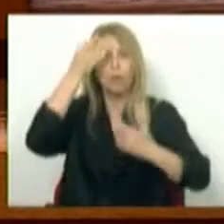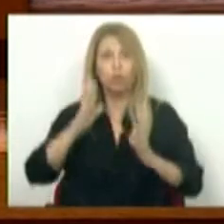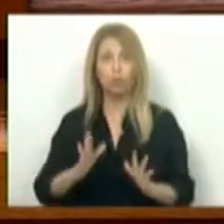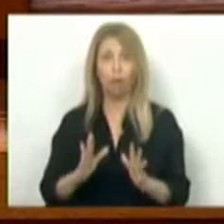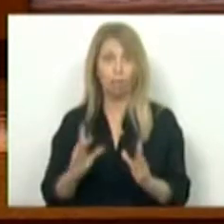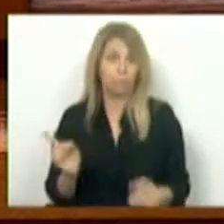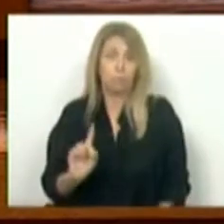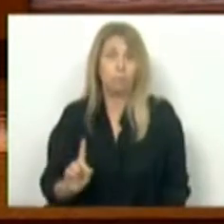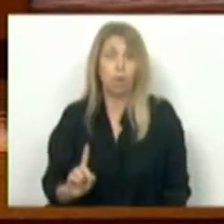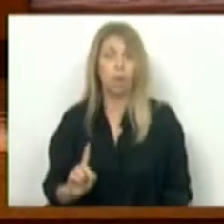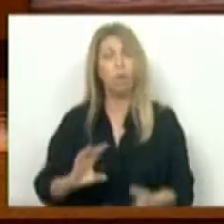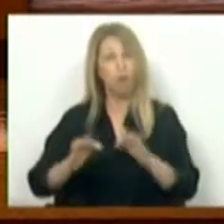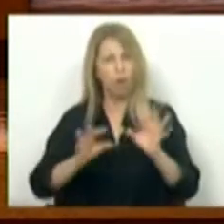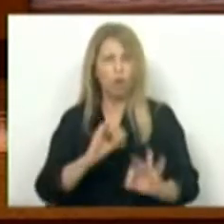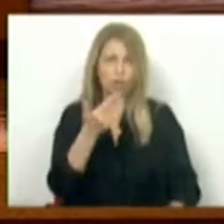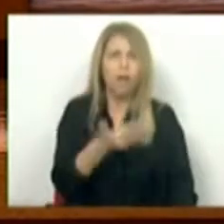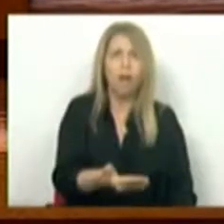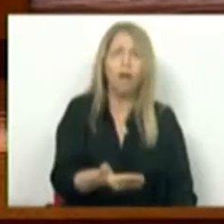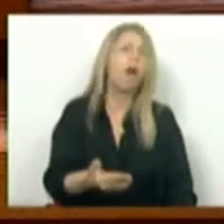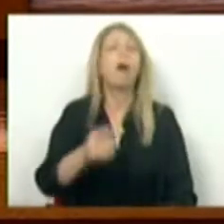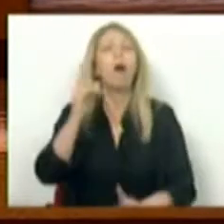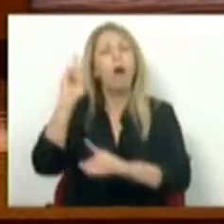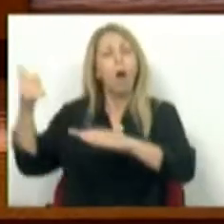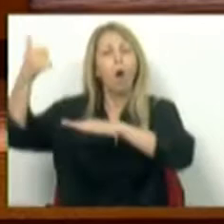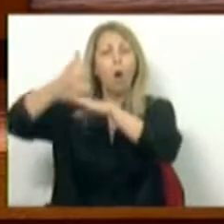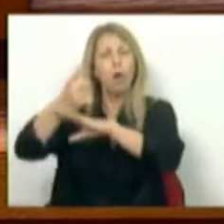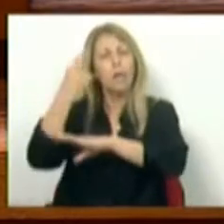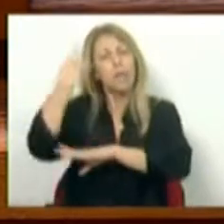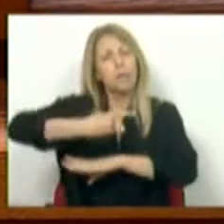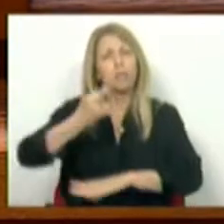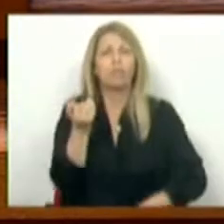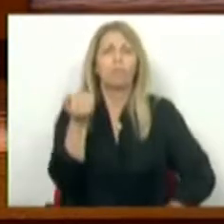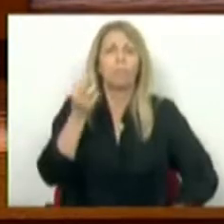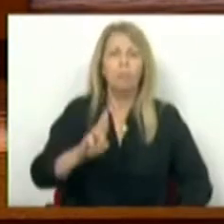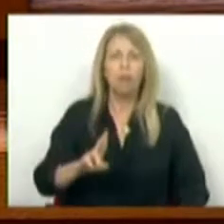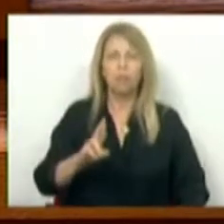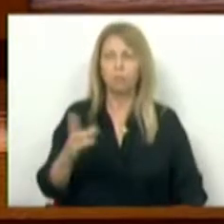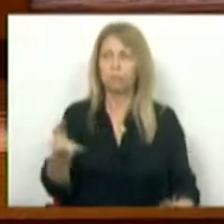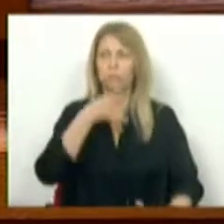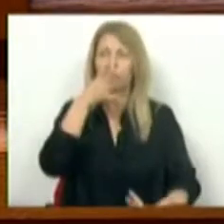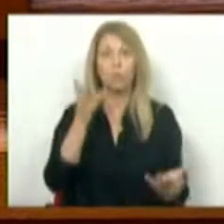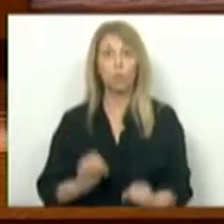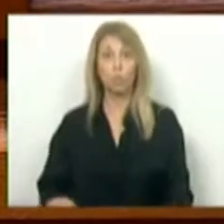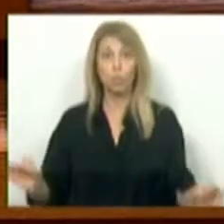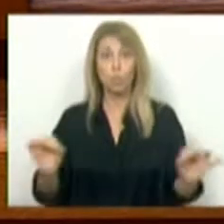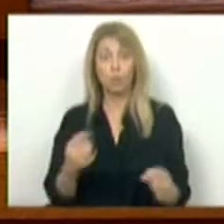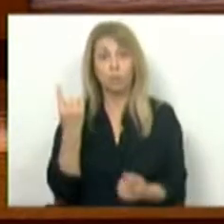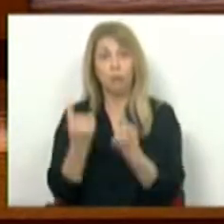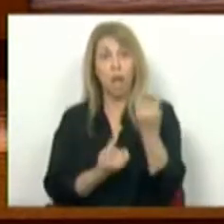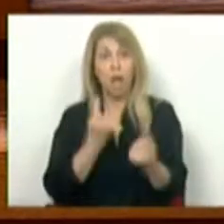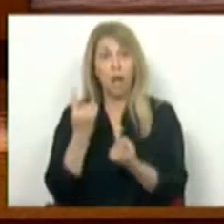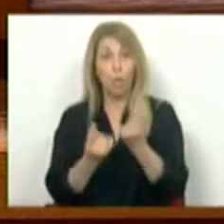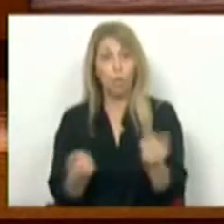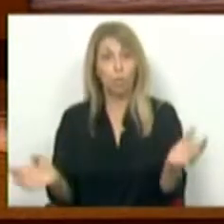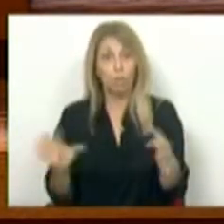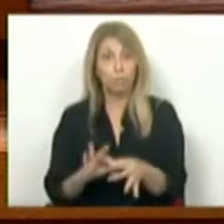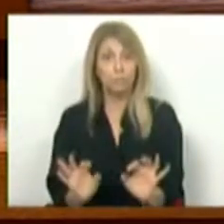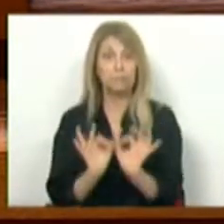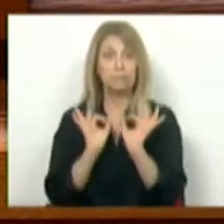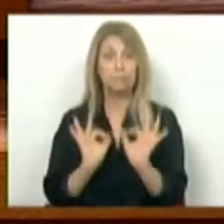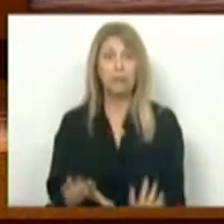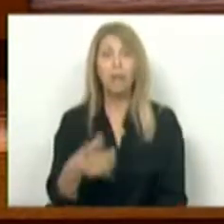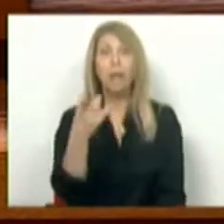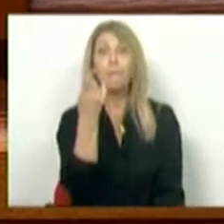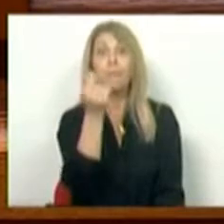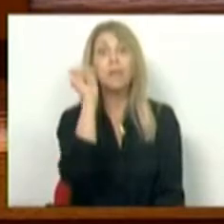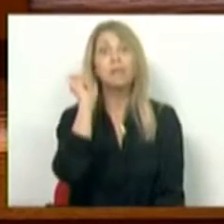Faz algum sentido que as ordens exijam taxas absolutamente injustificadas, em algumas delas o equivalente ao custo da